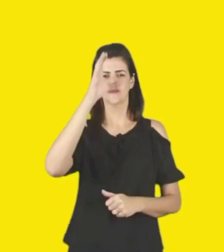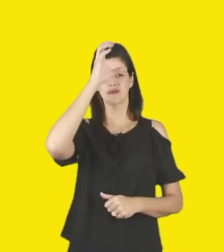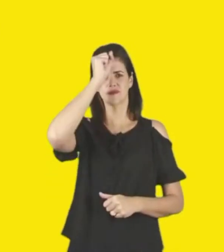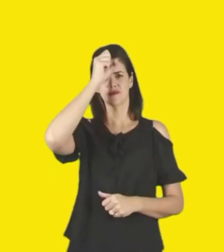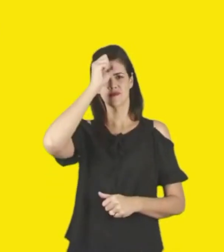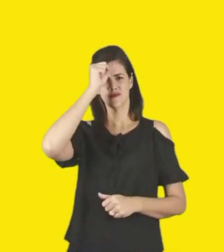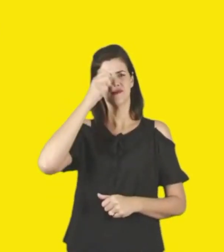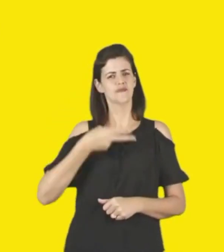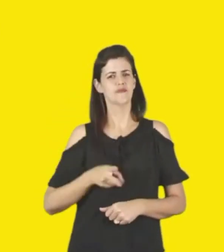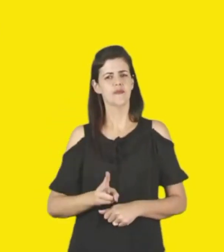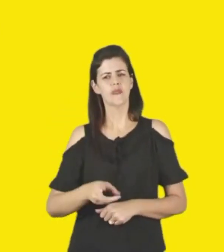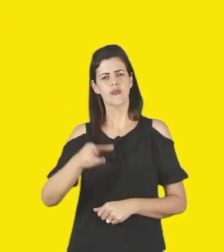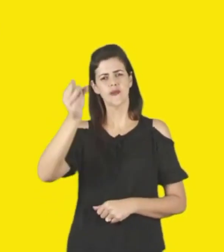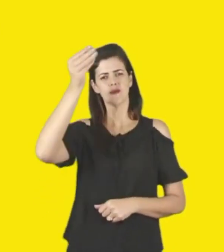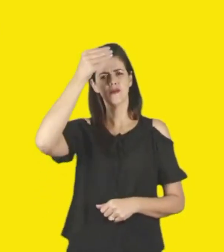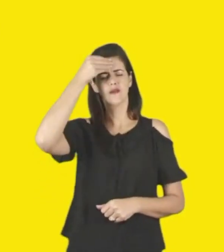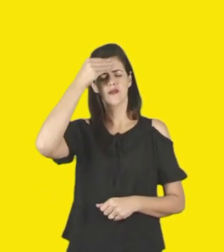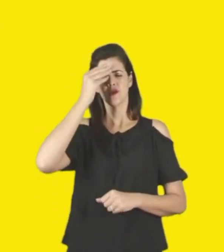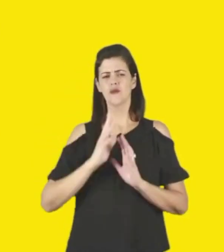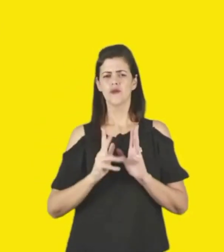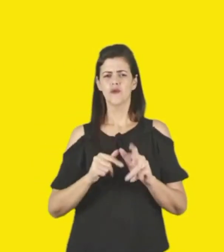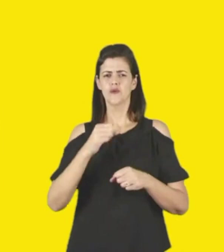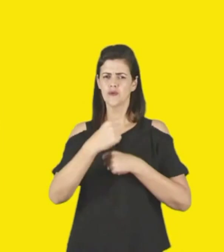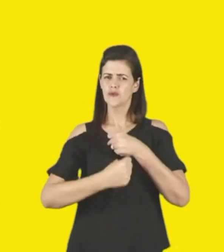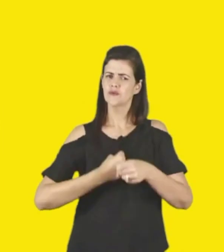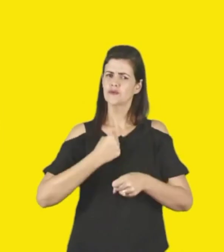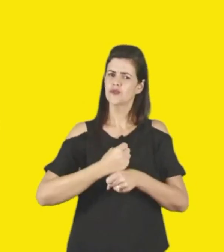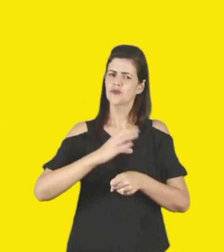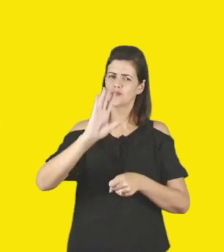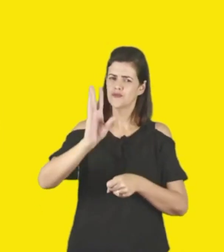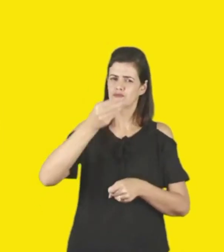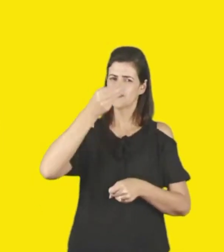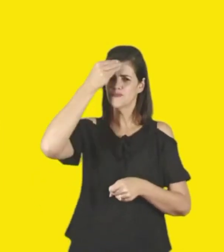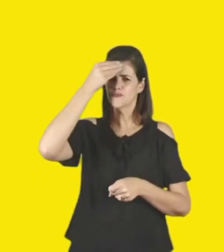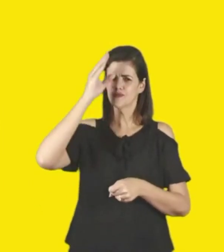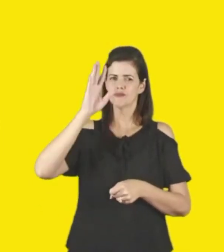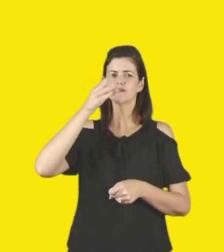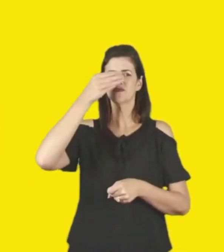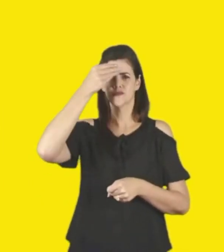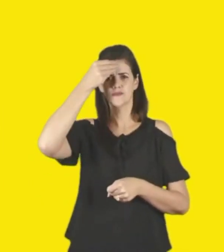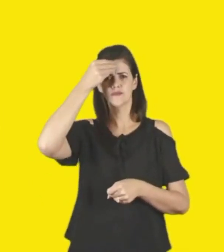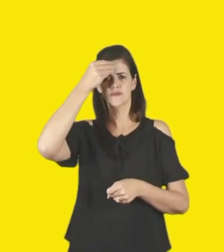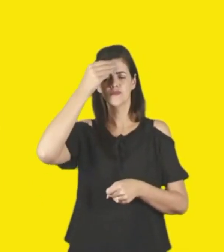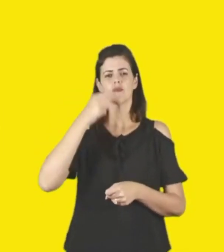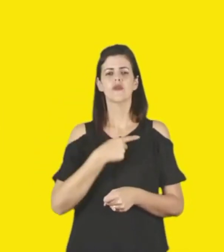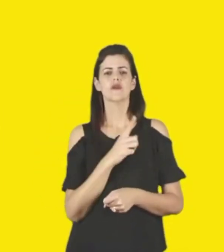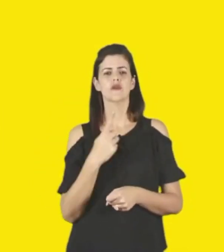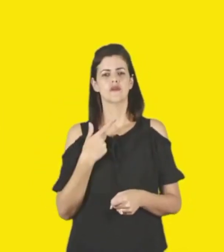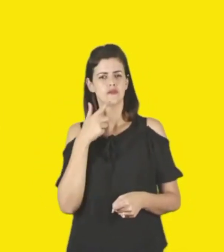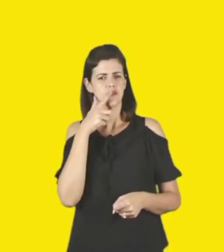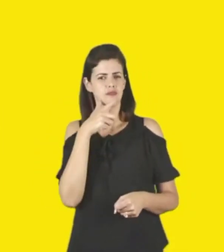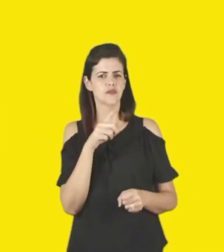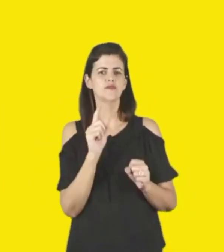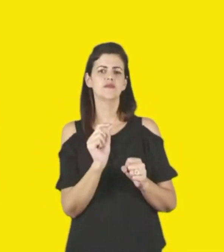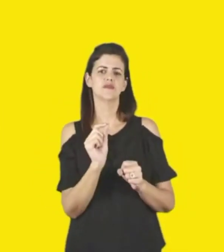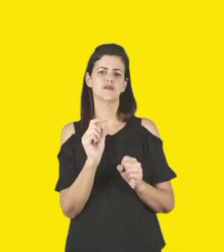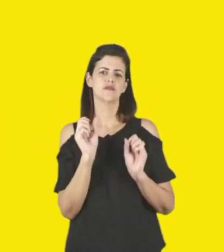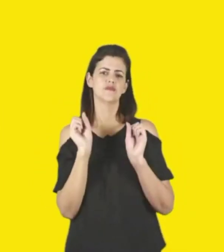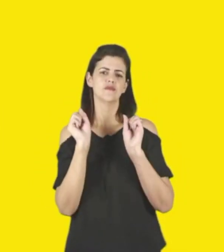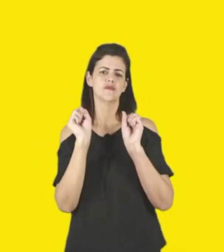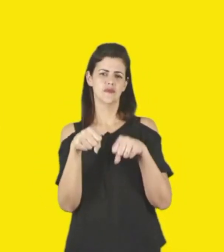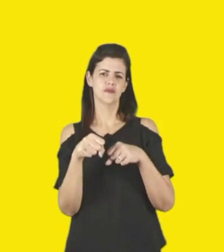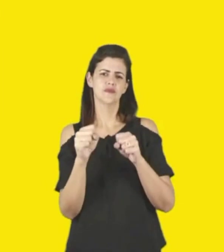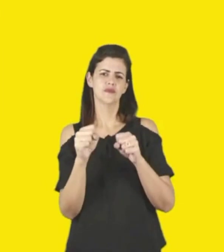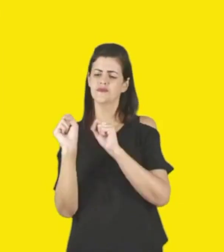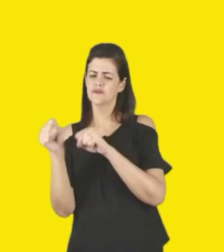que a cada ano se reforçam. Cabe a nós garantirmos que, ao serem reiteradas, essas possibilidades se dirigem ao